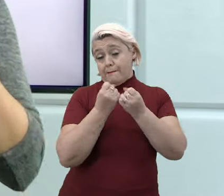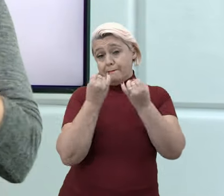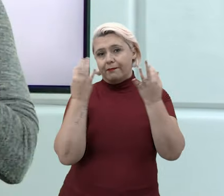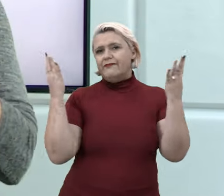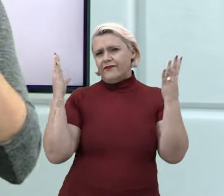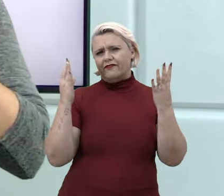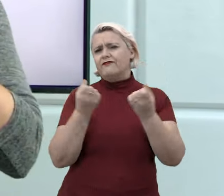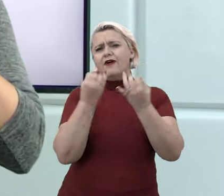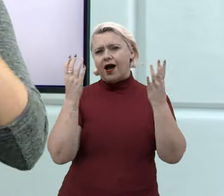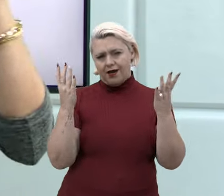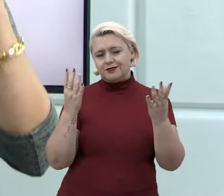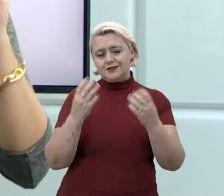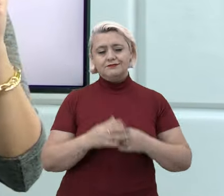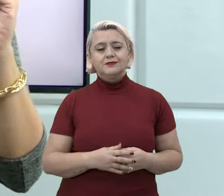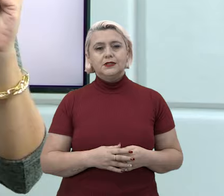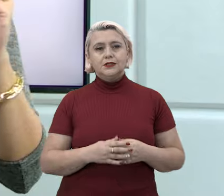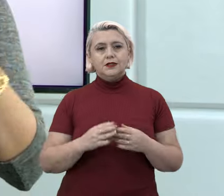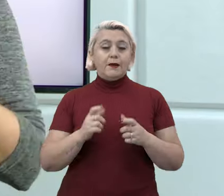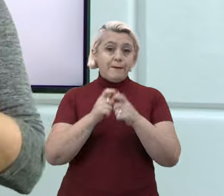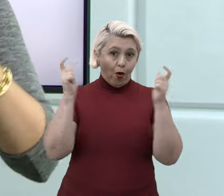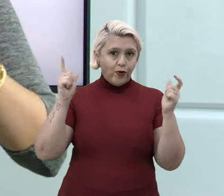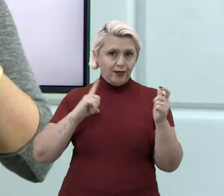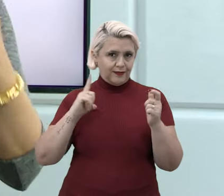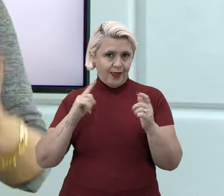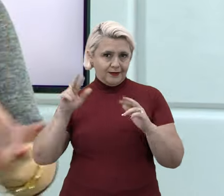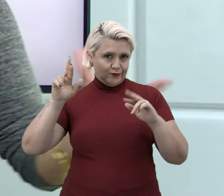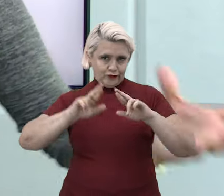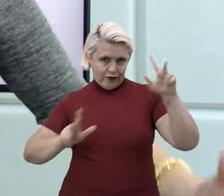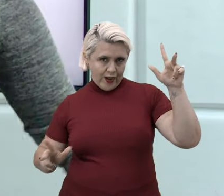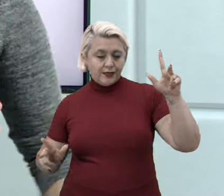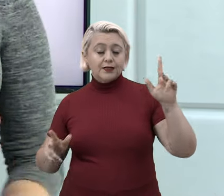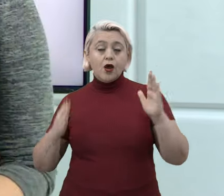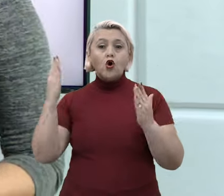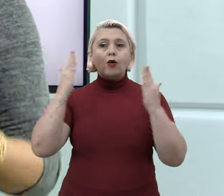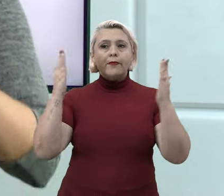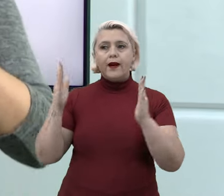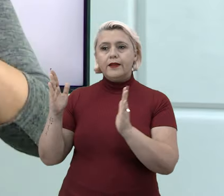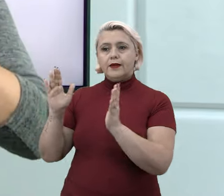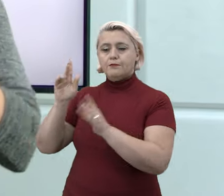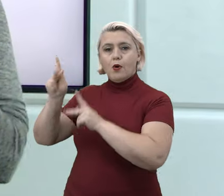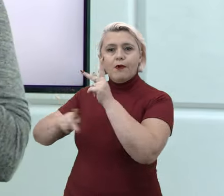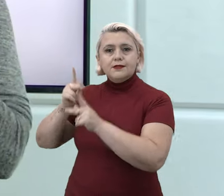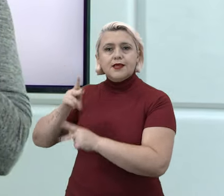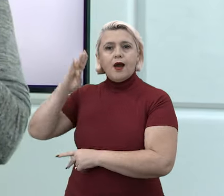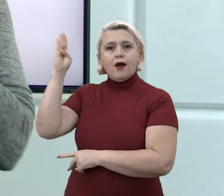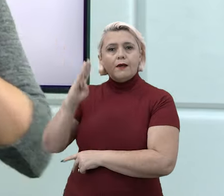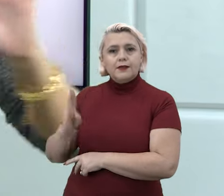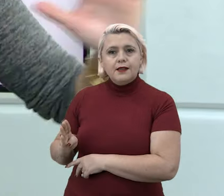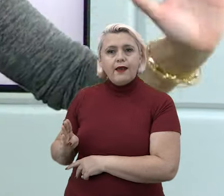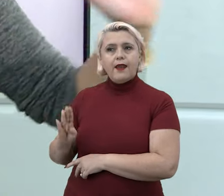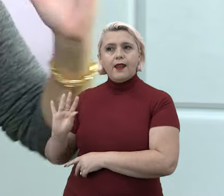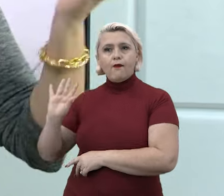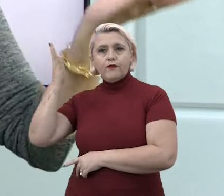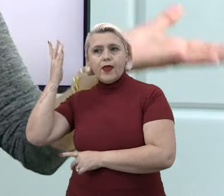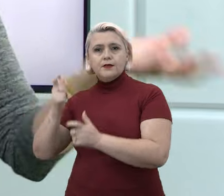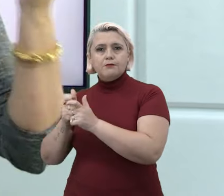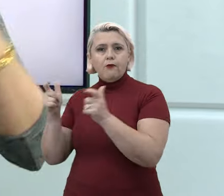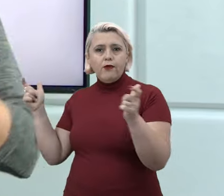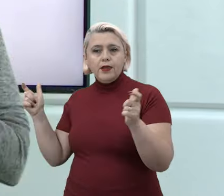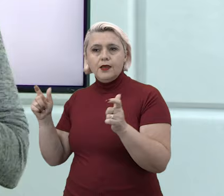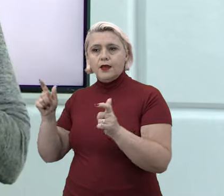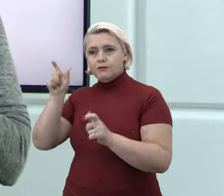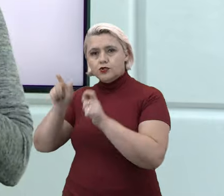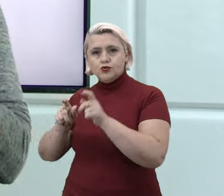também fazer essa comparação e mostrar aqui, já que a população brasileira, na sua maior parte, de pessoas